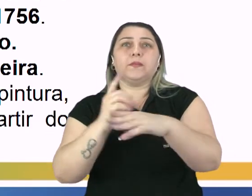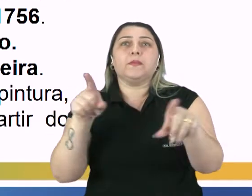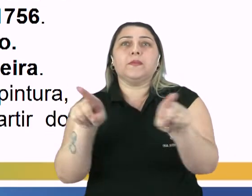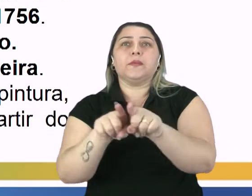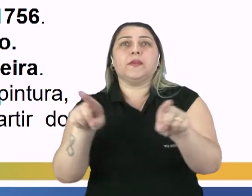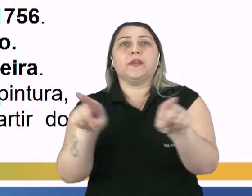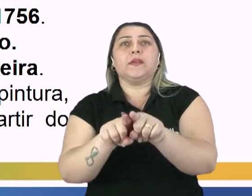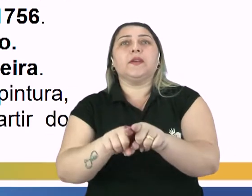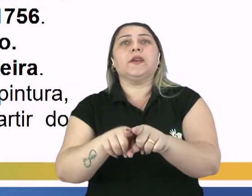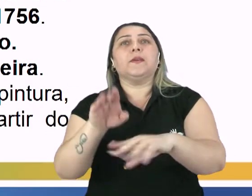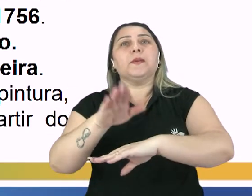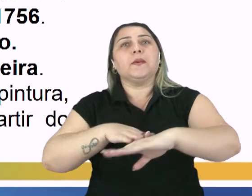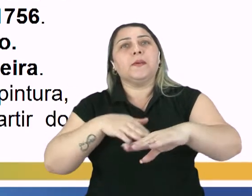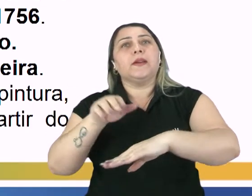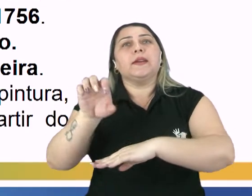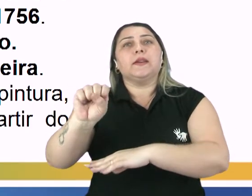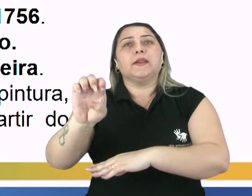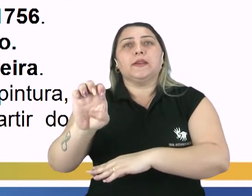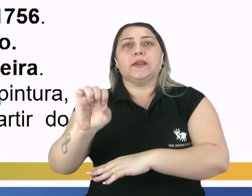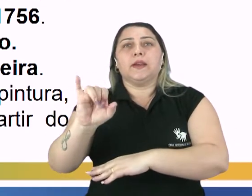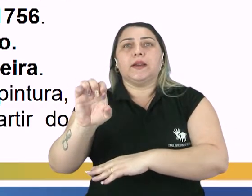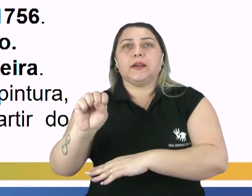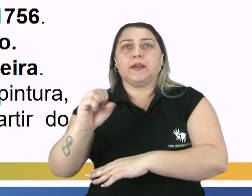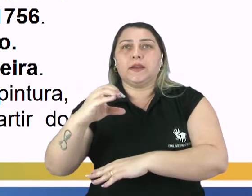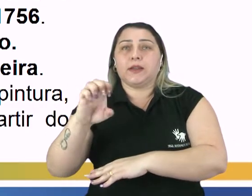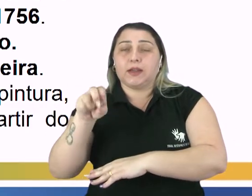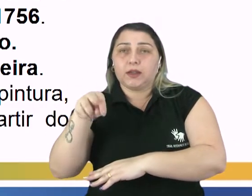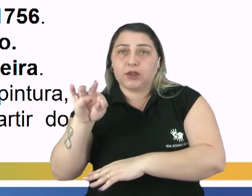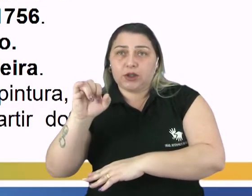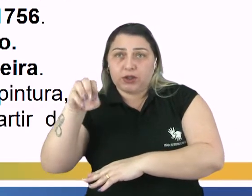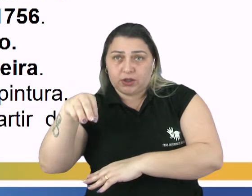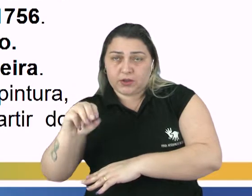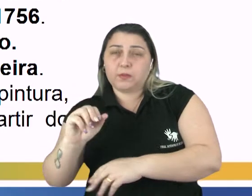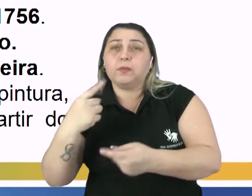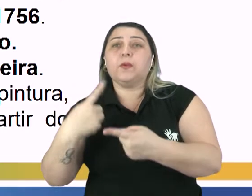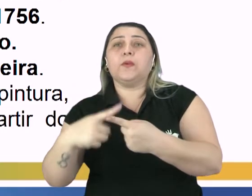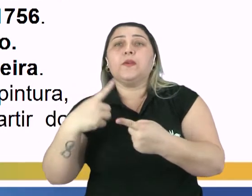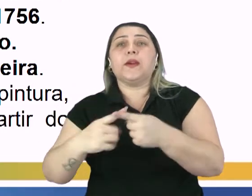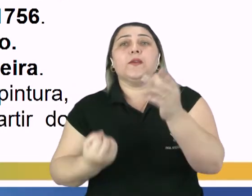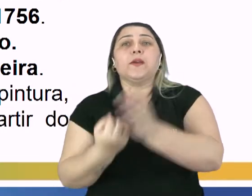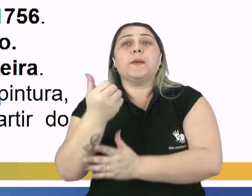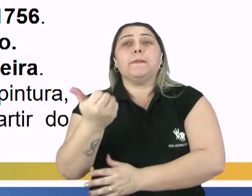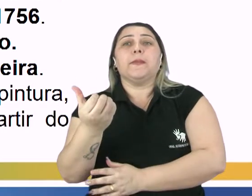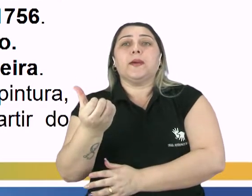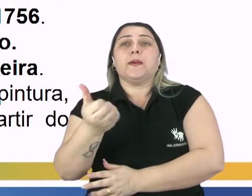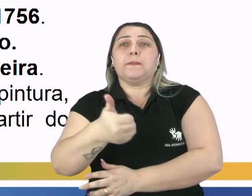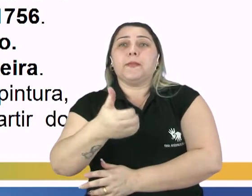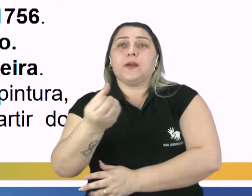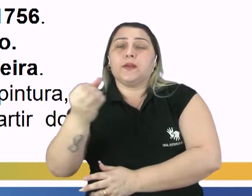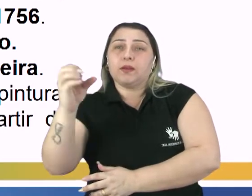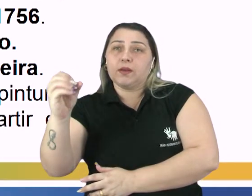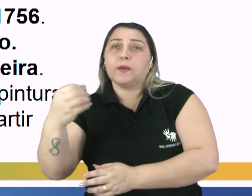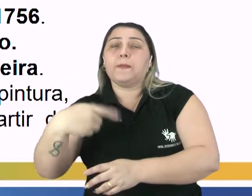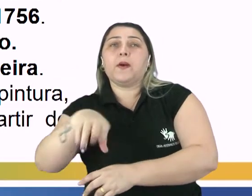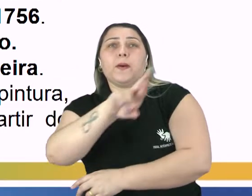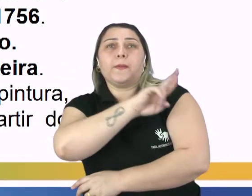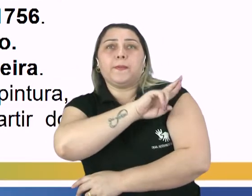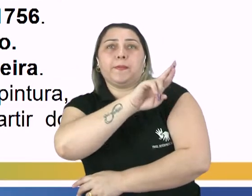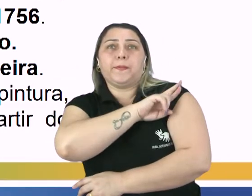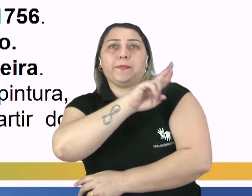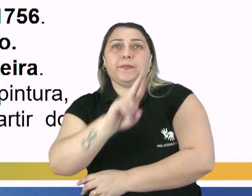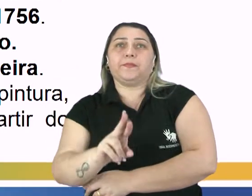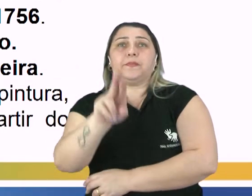seixentismo, pelo fato de ter nascido ou existido em 1600. Seu maior representante era